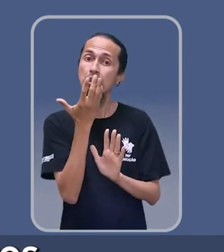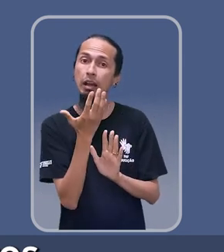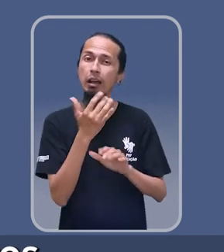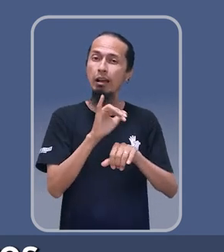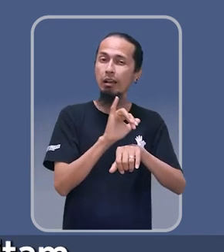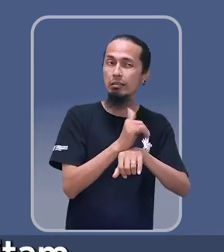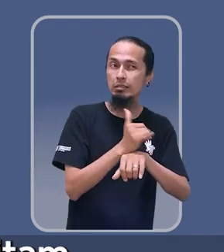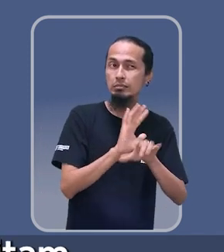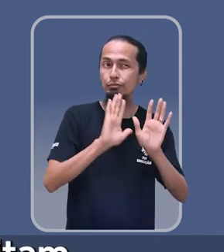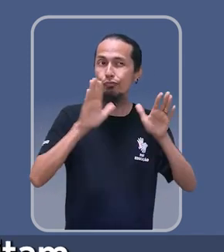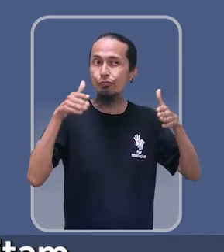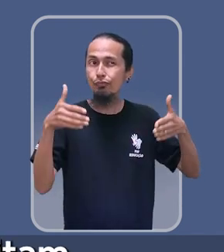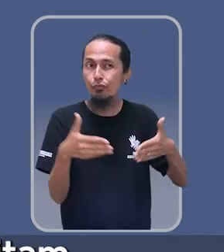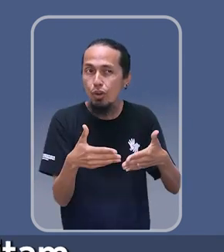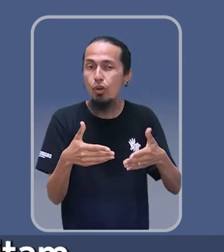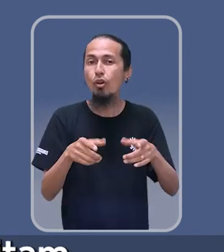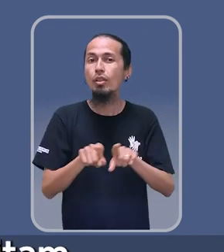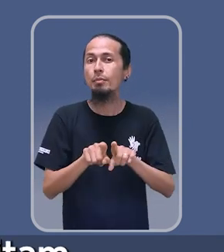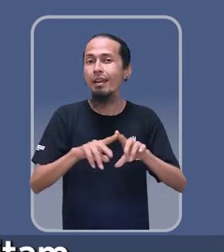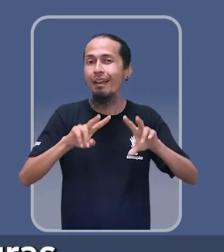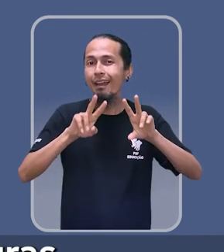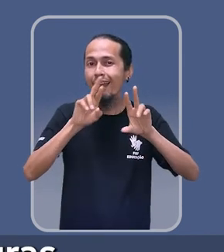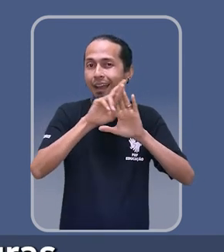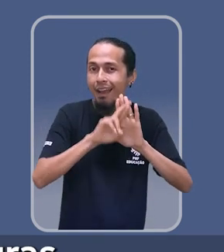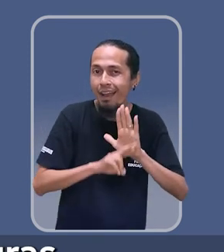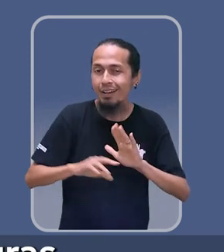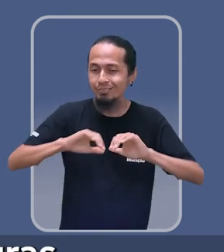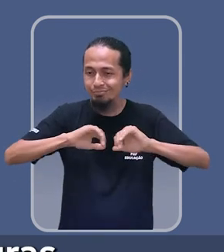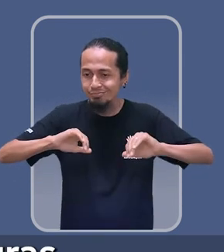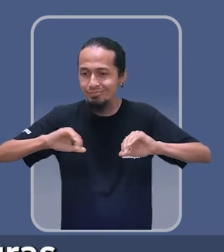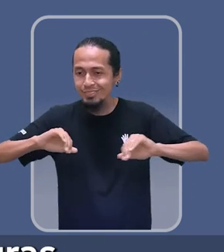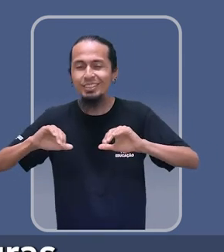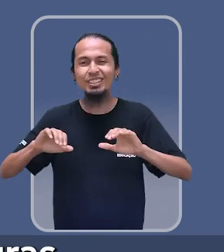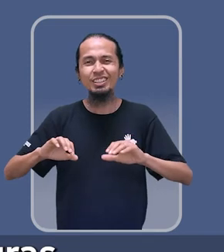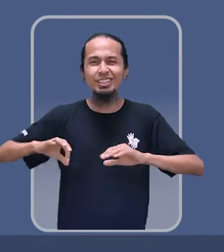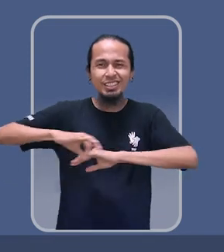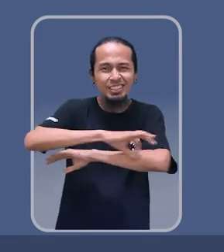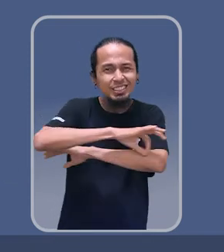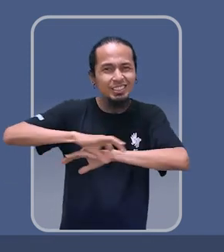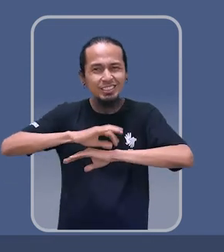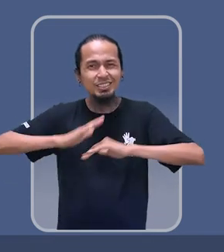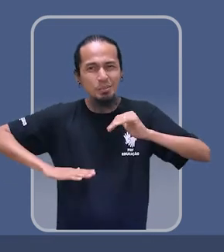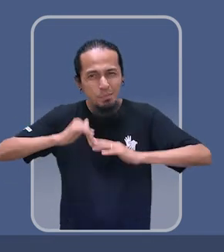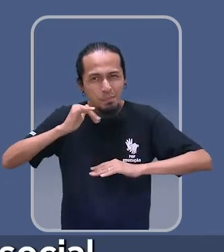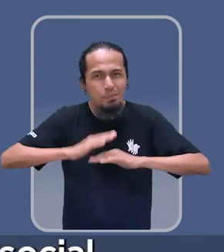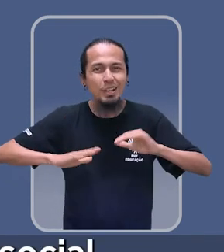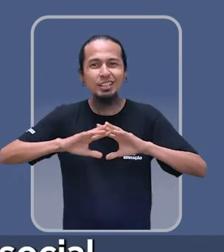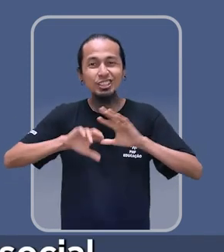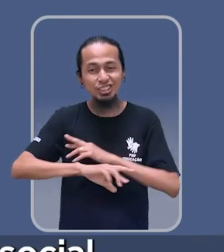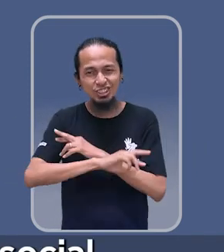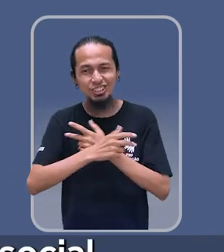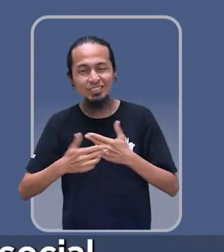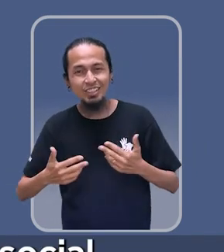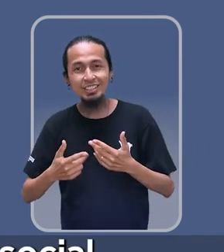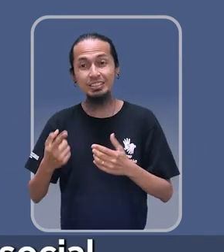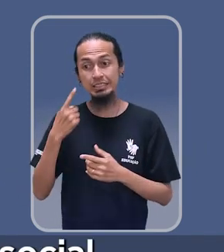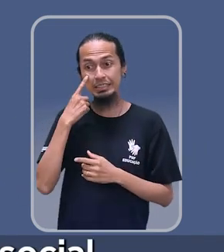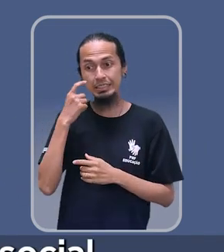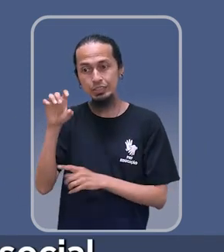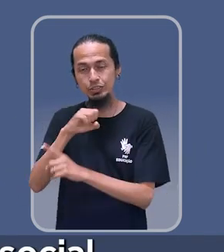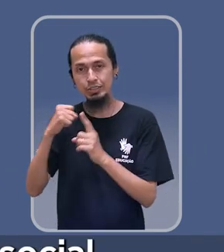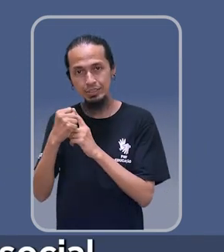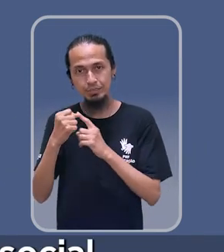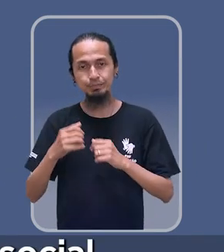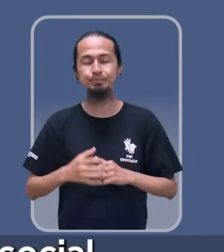específicos e regras de afastamento que permitam uma implementação das arquiteturas de forma diferenciada para empreendimentos de